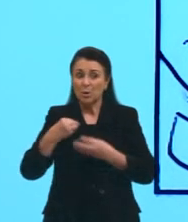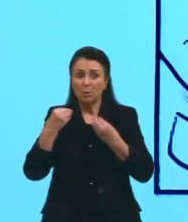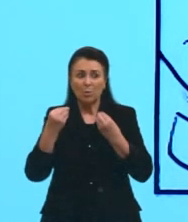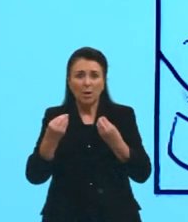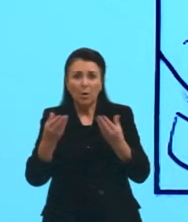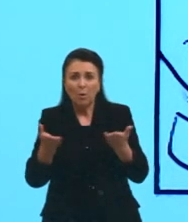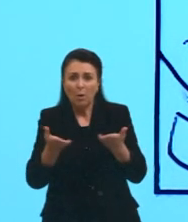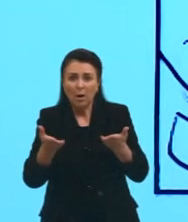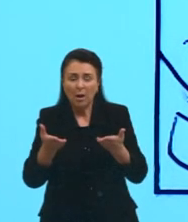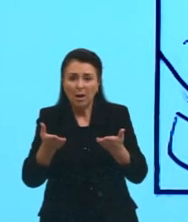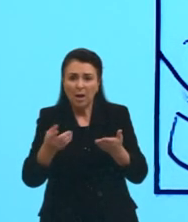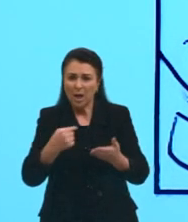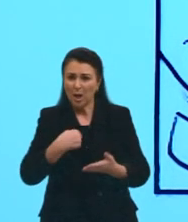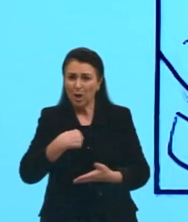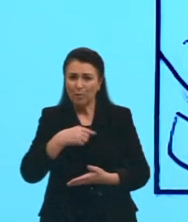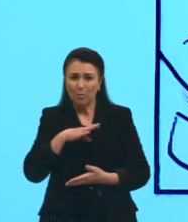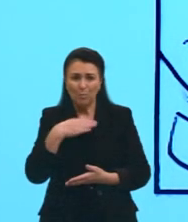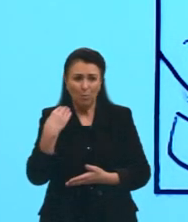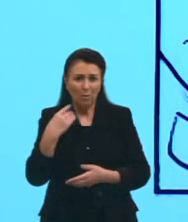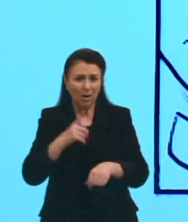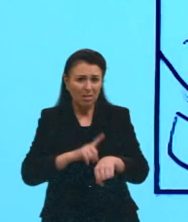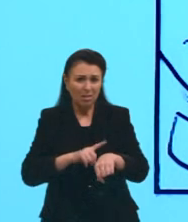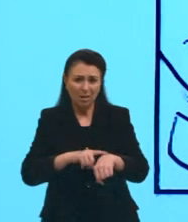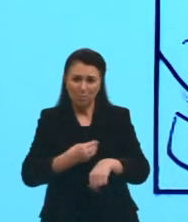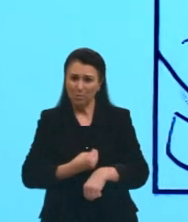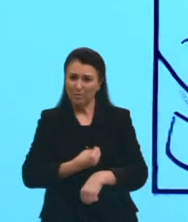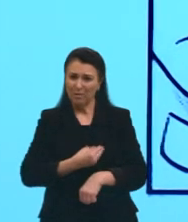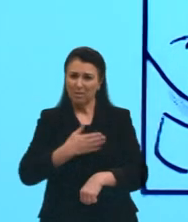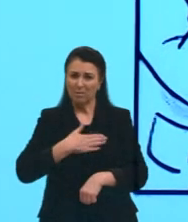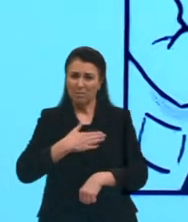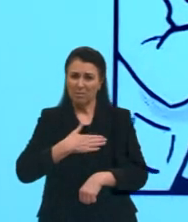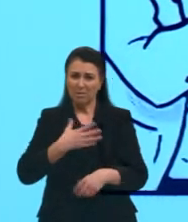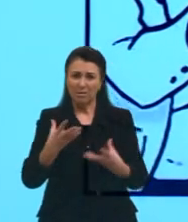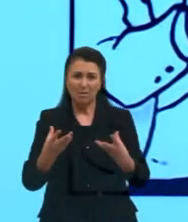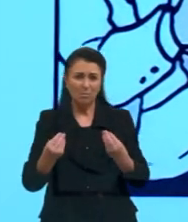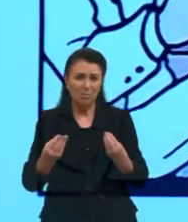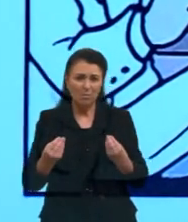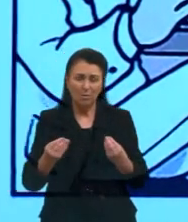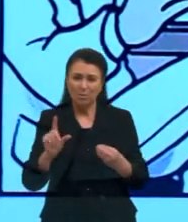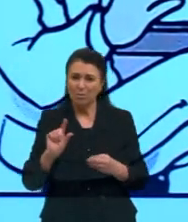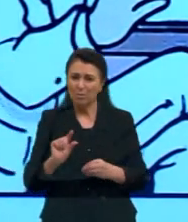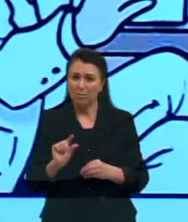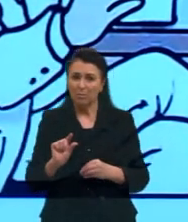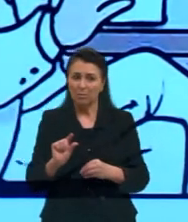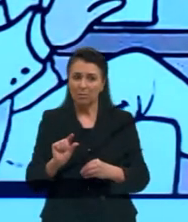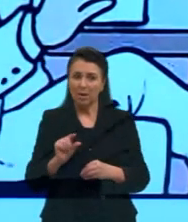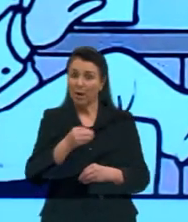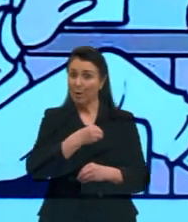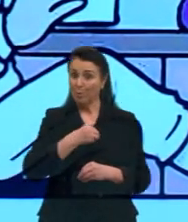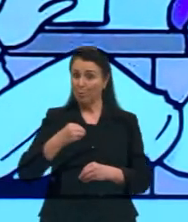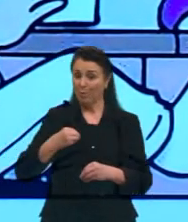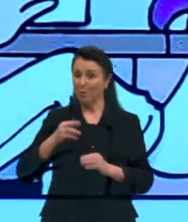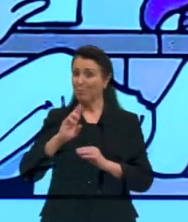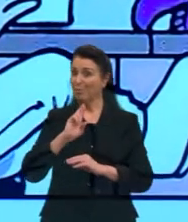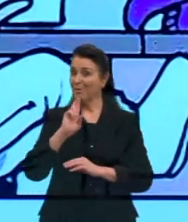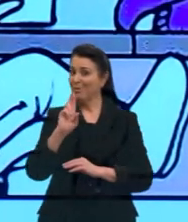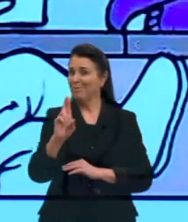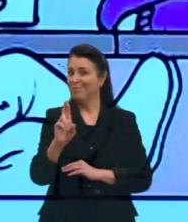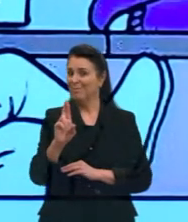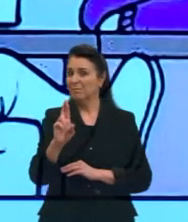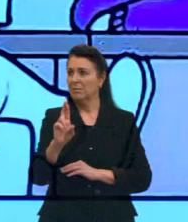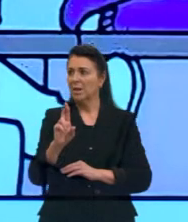tempo eu tenho de vida? Ao que o doutor, no terceiro quadrinho, responde. Ah,